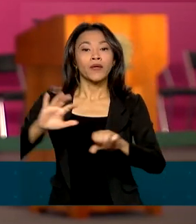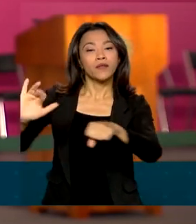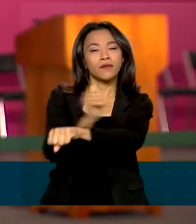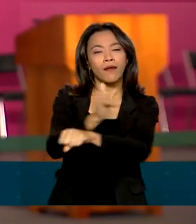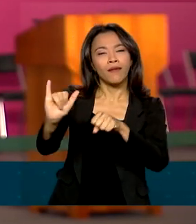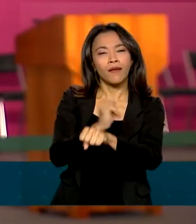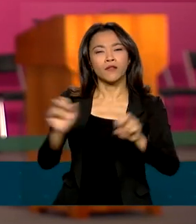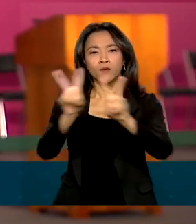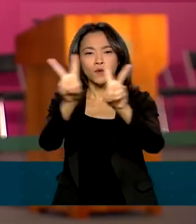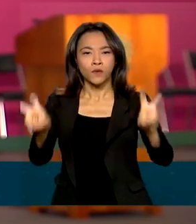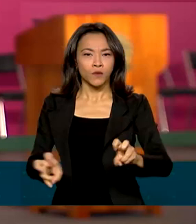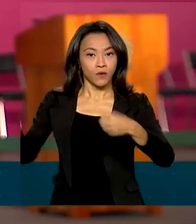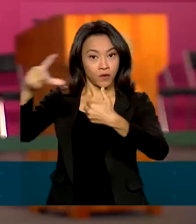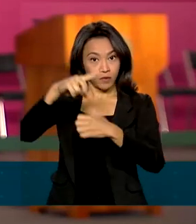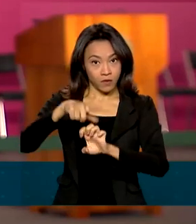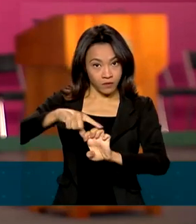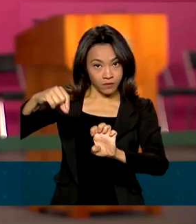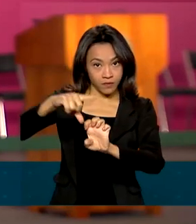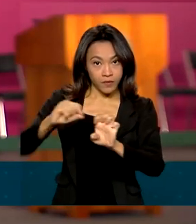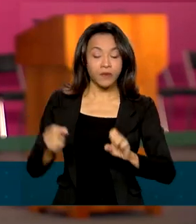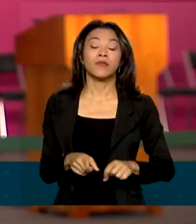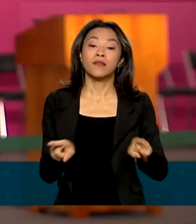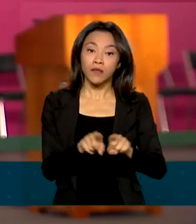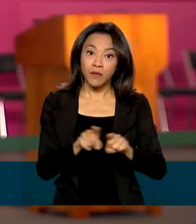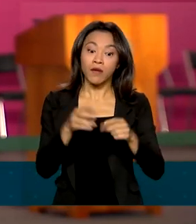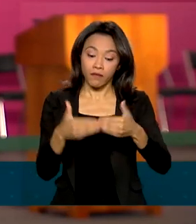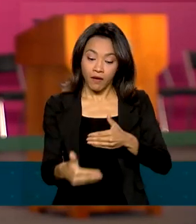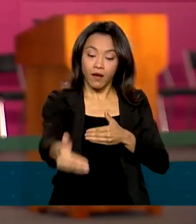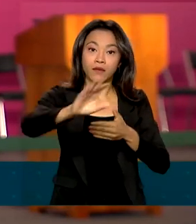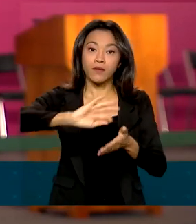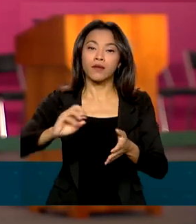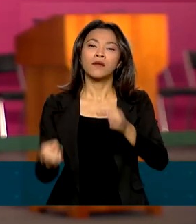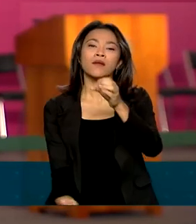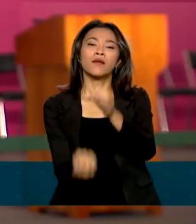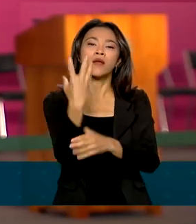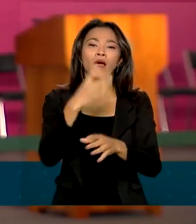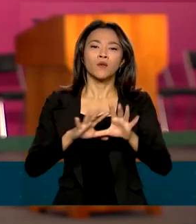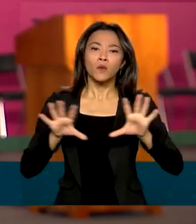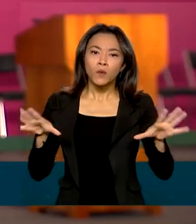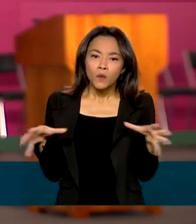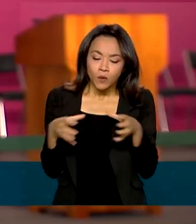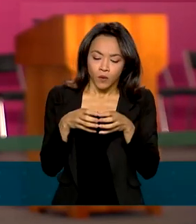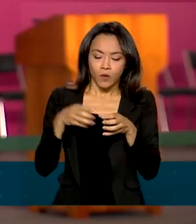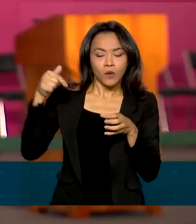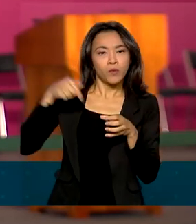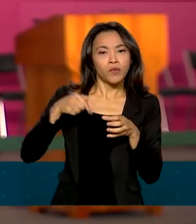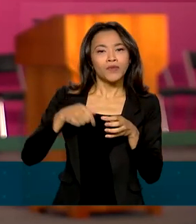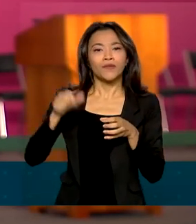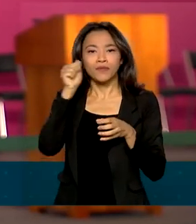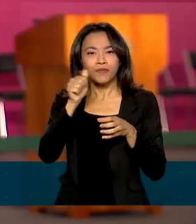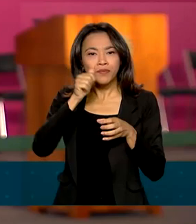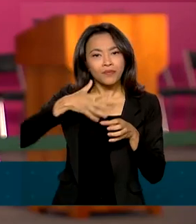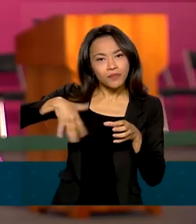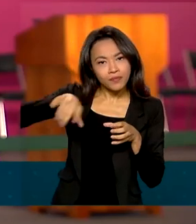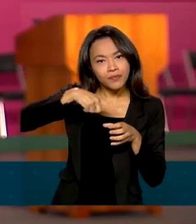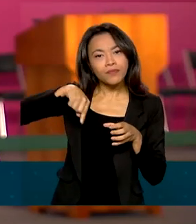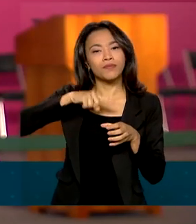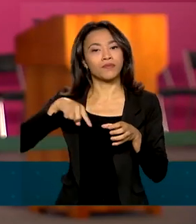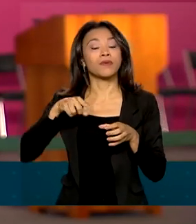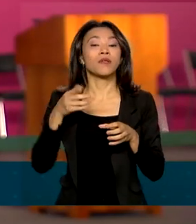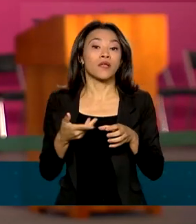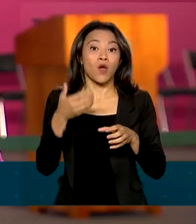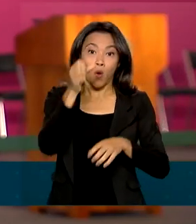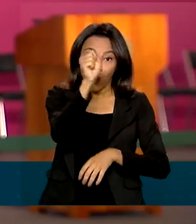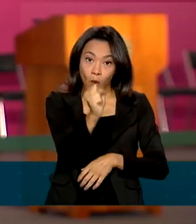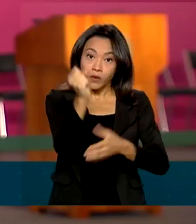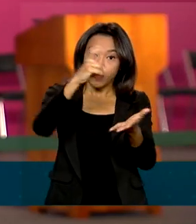Feminino Brasil pra Elas. Também vai ser criado aqui o Comitê de Empreendedorismo Feminino, Luciana. E olha, antes disso, às